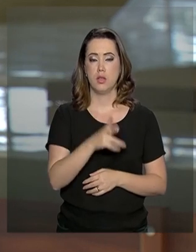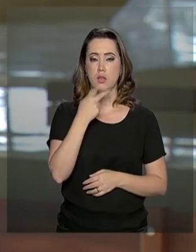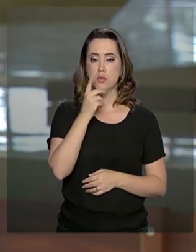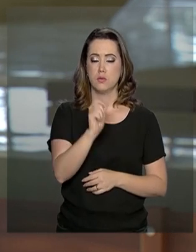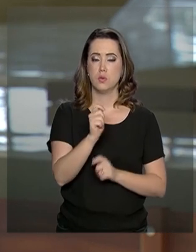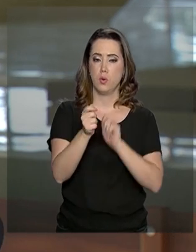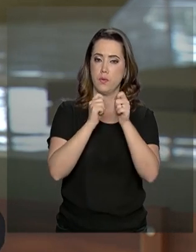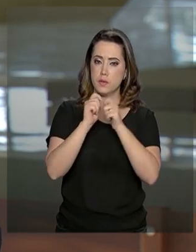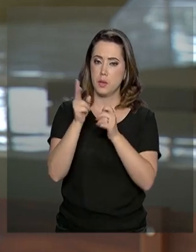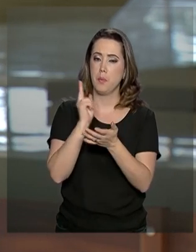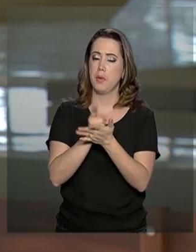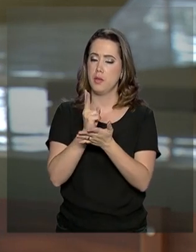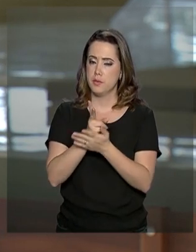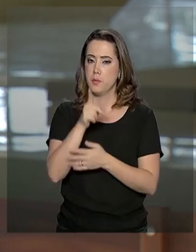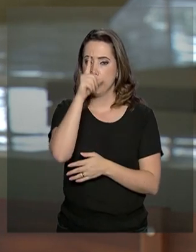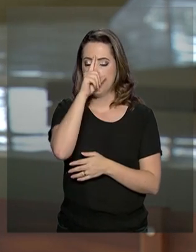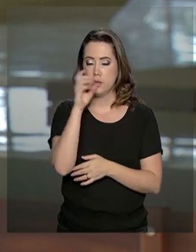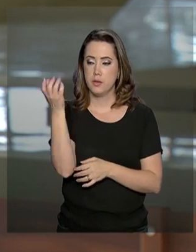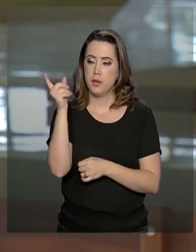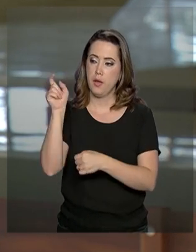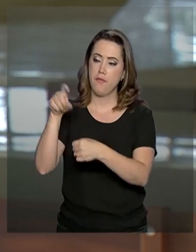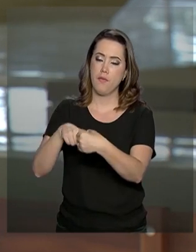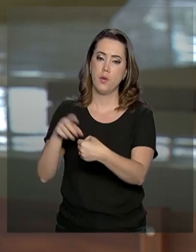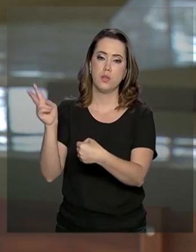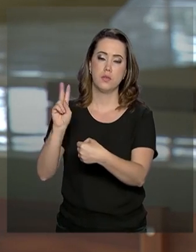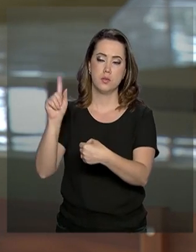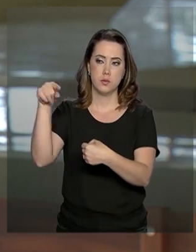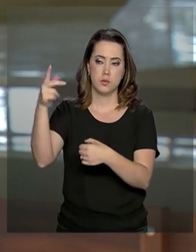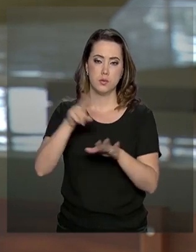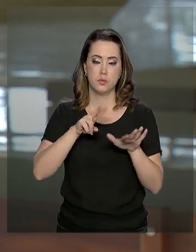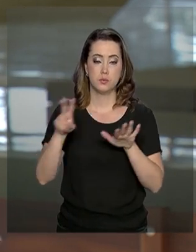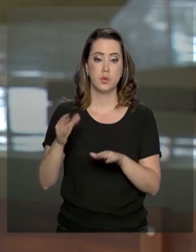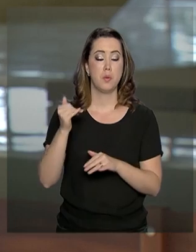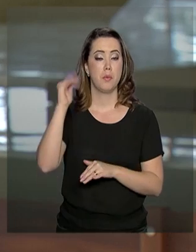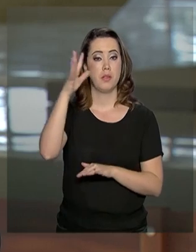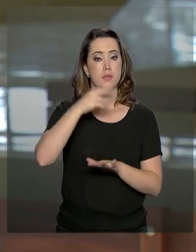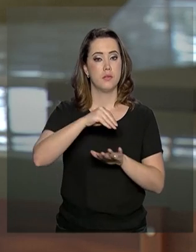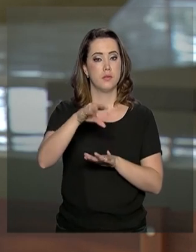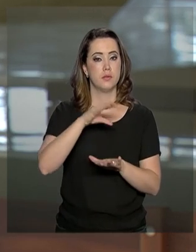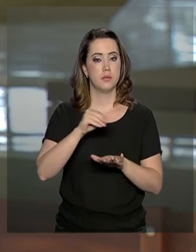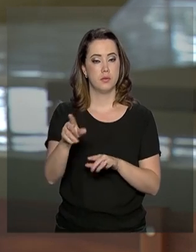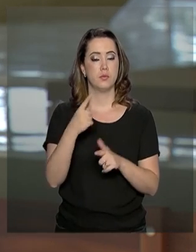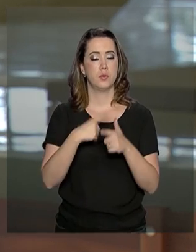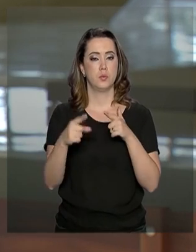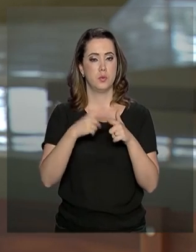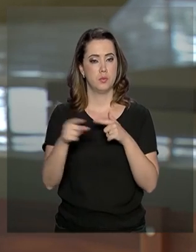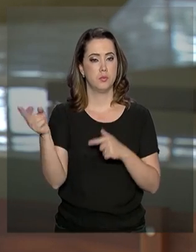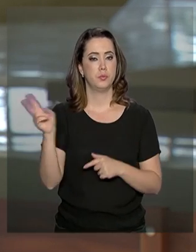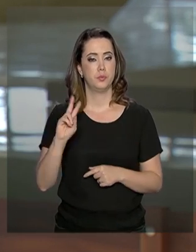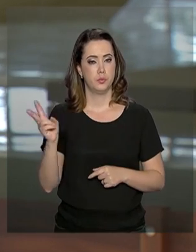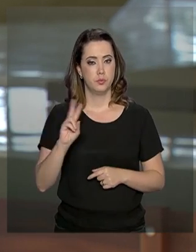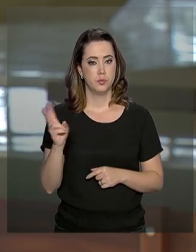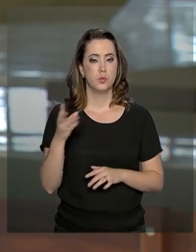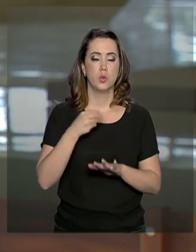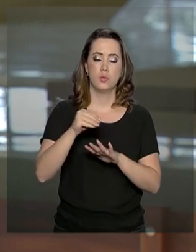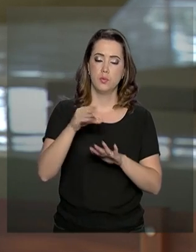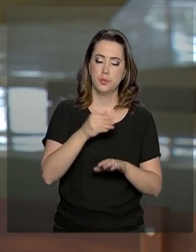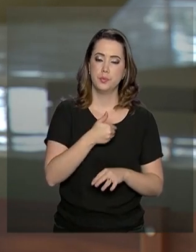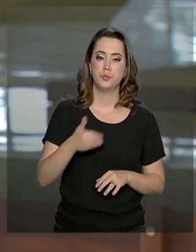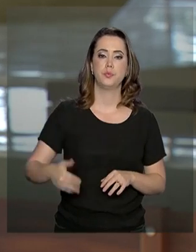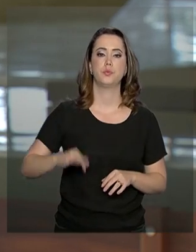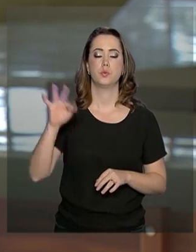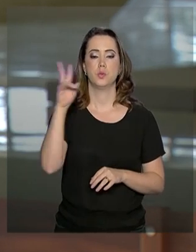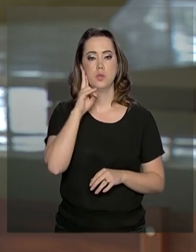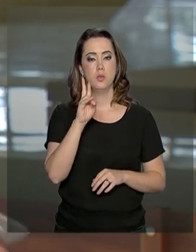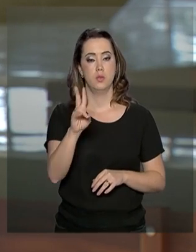que, apesar dos riscos, ele quer voltar para a Venezuela a partir da semana que vem. Mais informações sobre essa questão da Venezuela e notícias do governo federal,